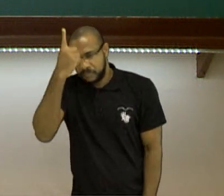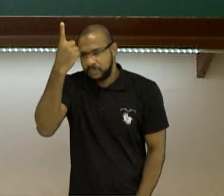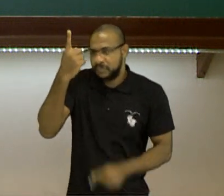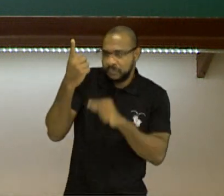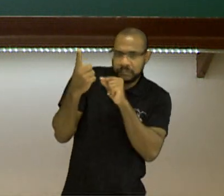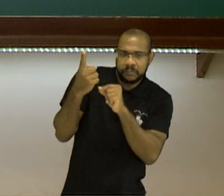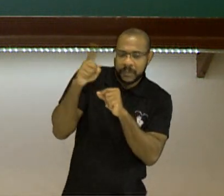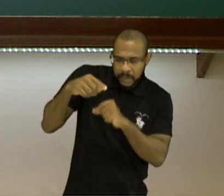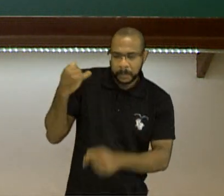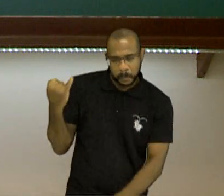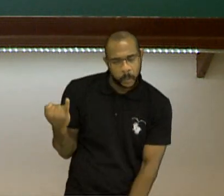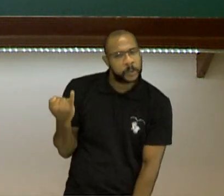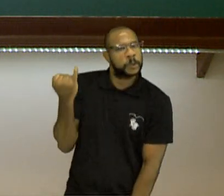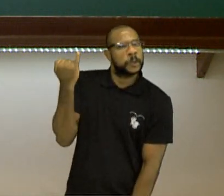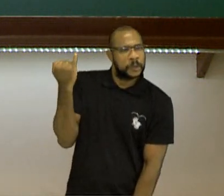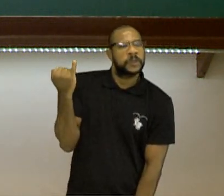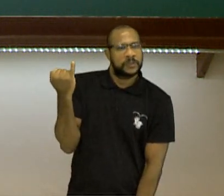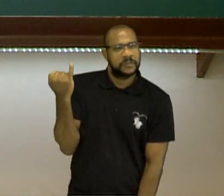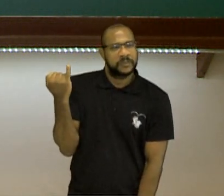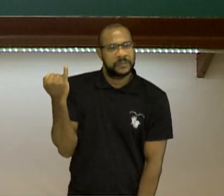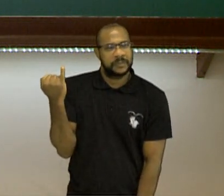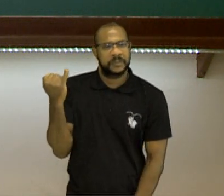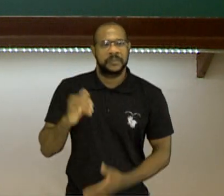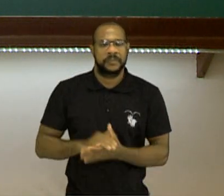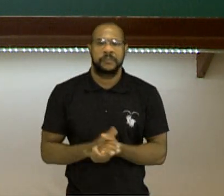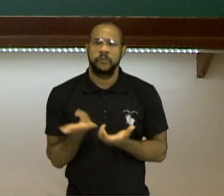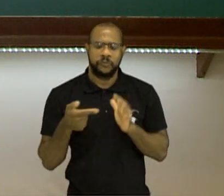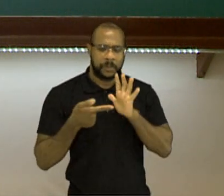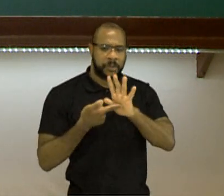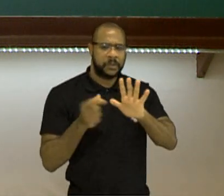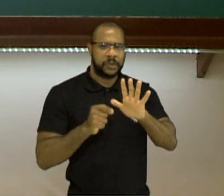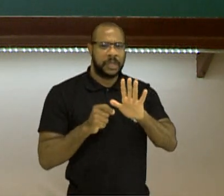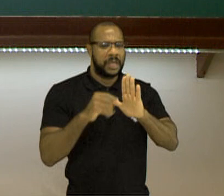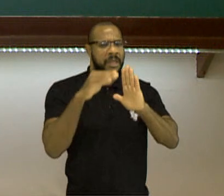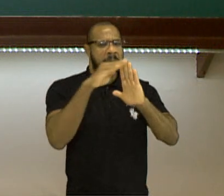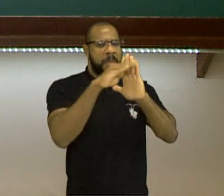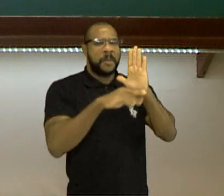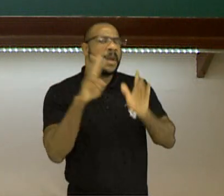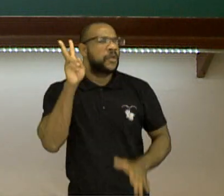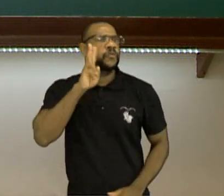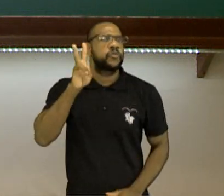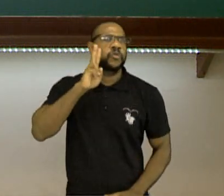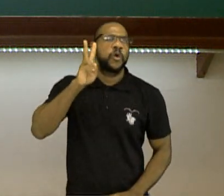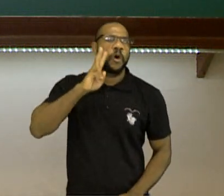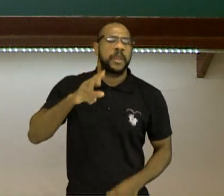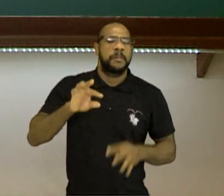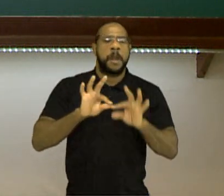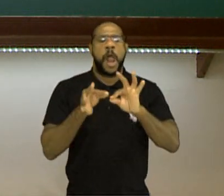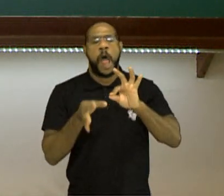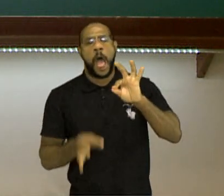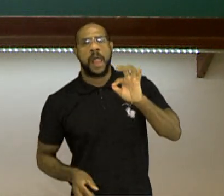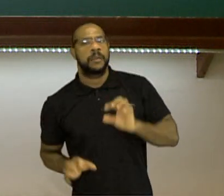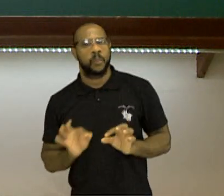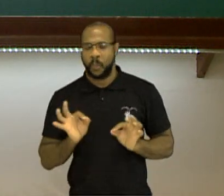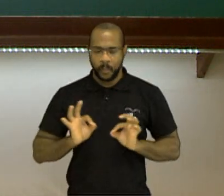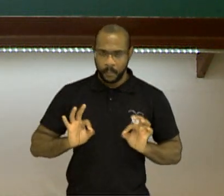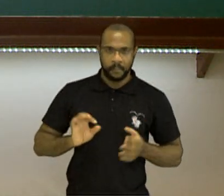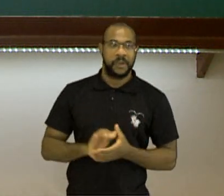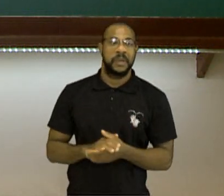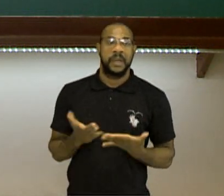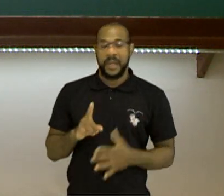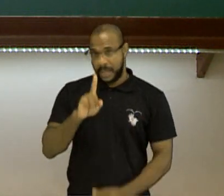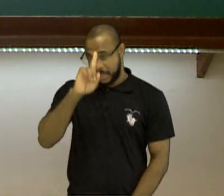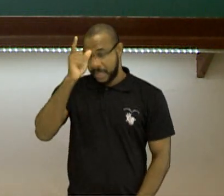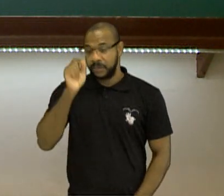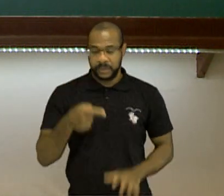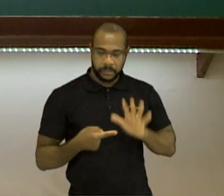como ela é importante, não vou apresentar aqui uma linha histórica da construção do modelo de ondas. A ideia é